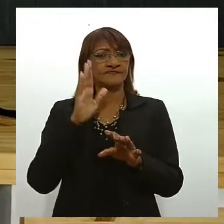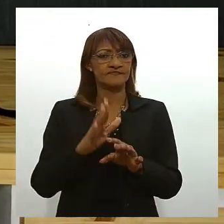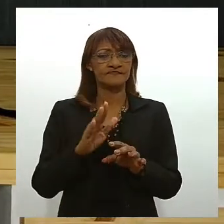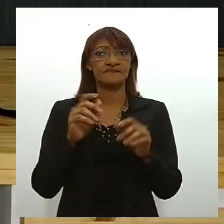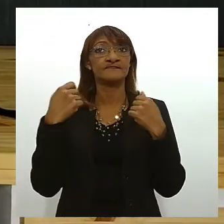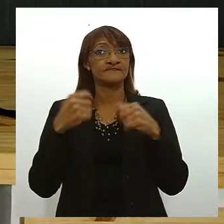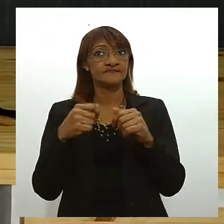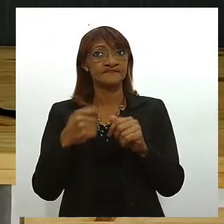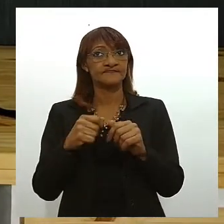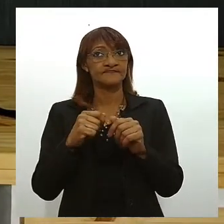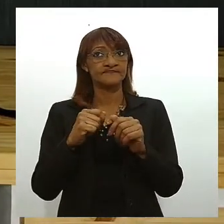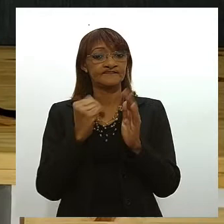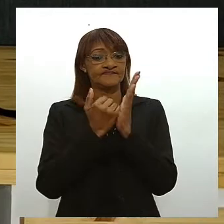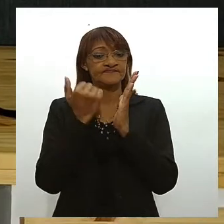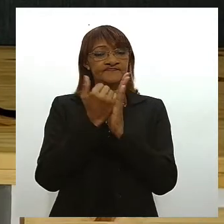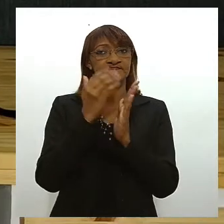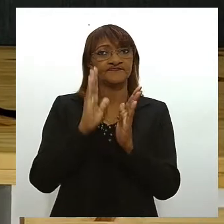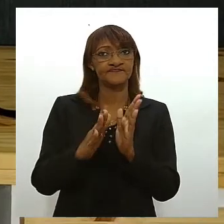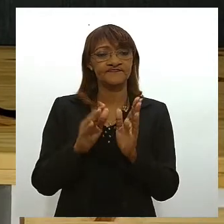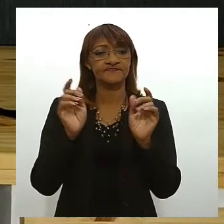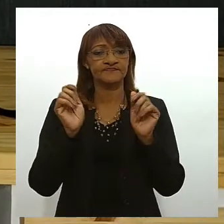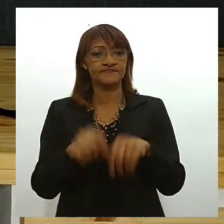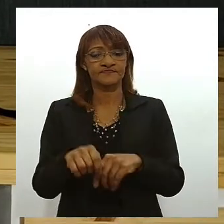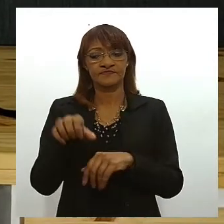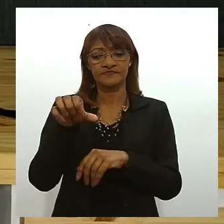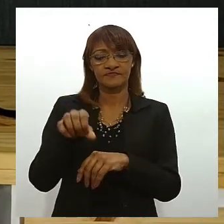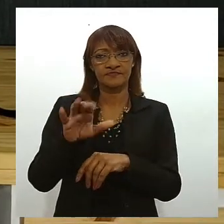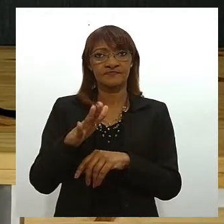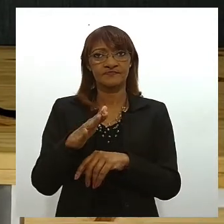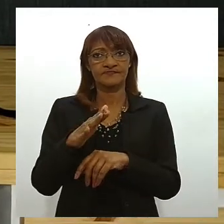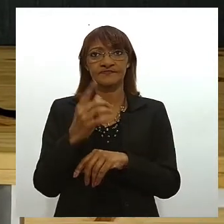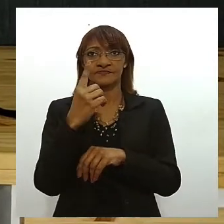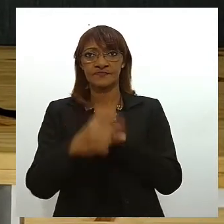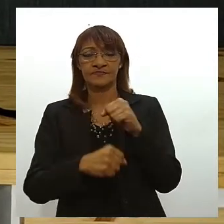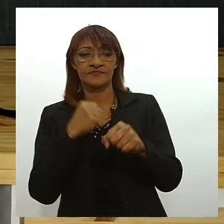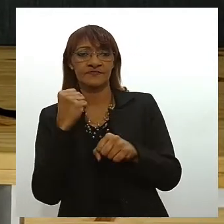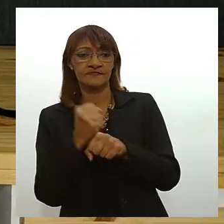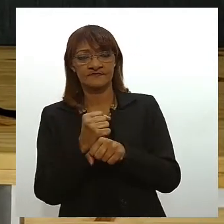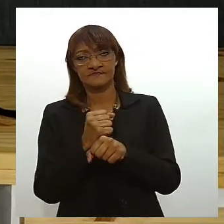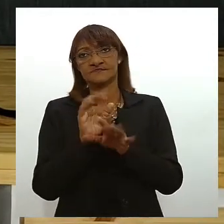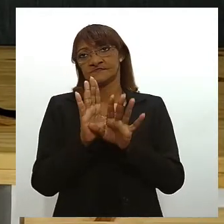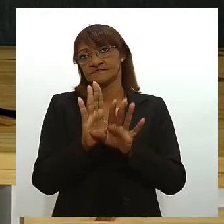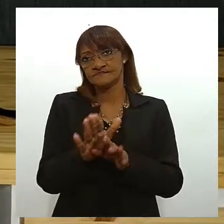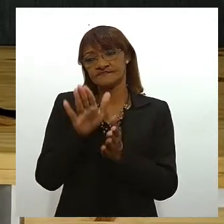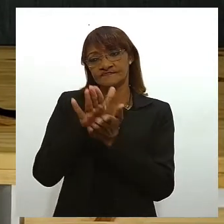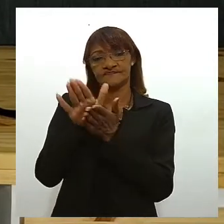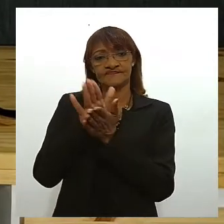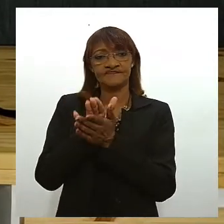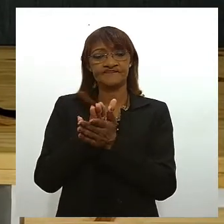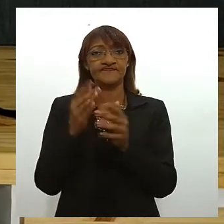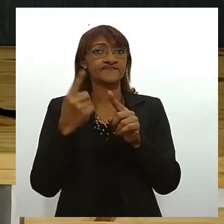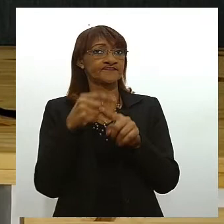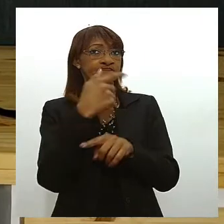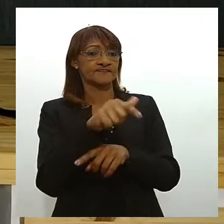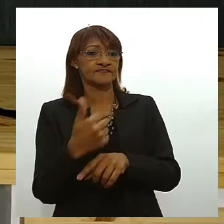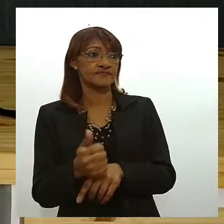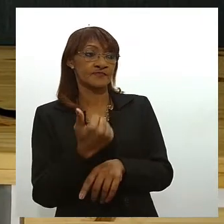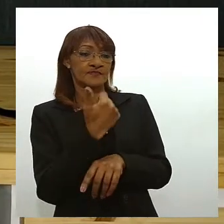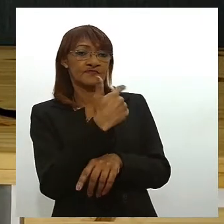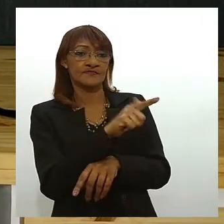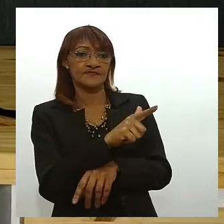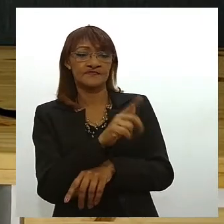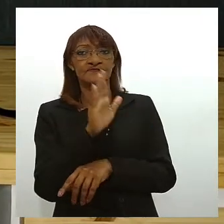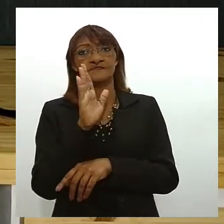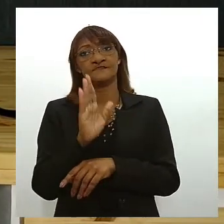o interessante é ter de 9 a 12 meses uma vez que estes não contam com a estabilidade ou benefícios do